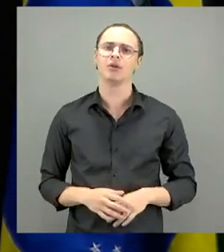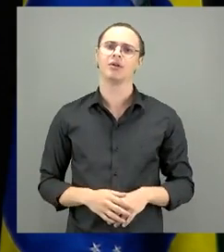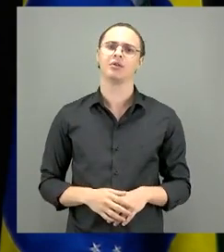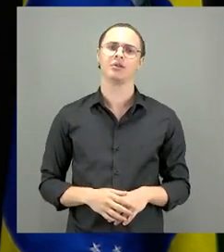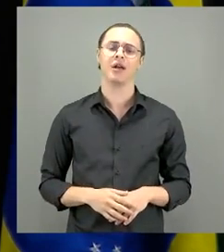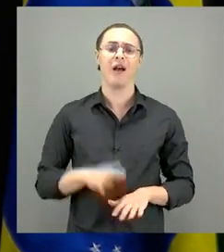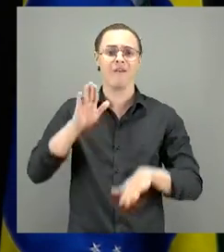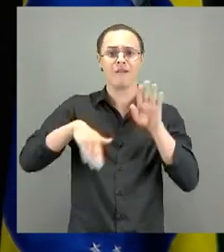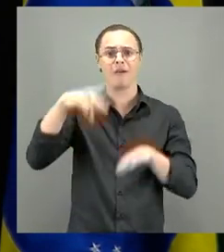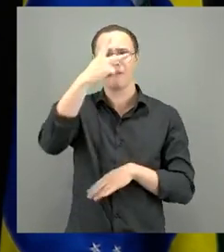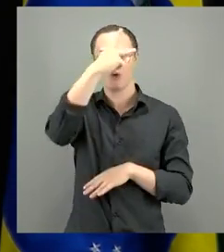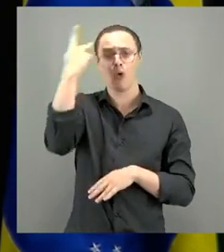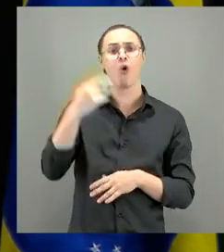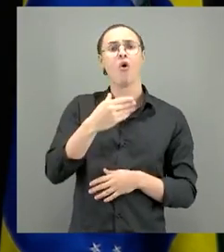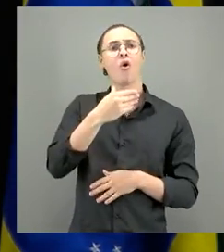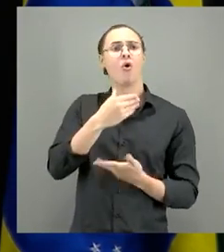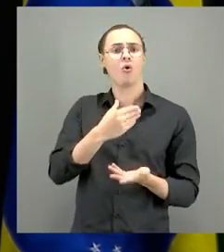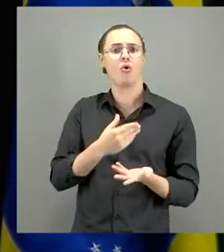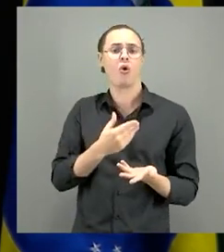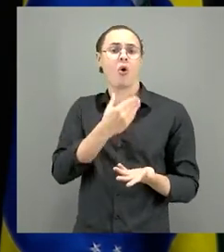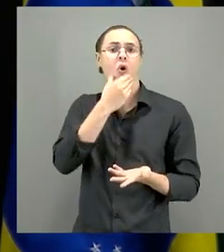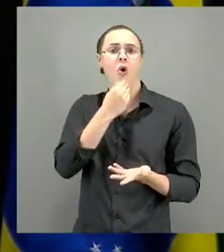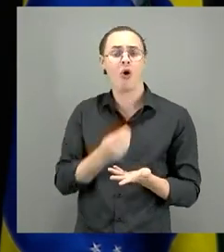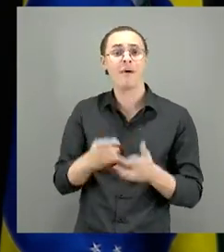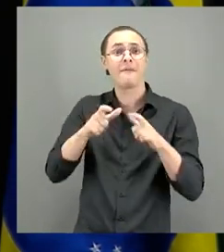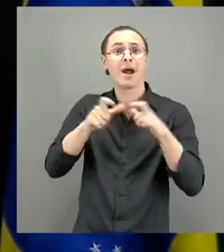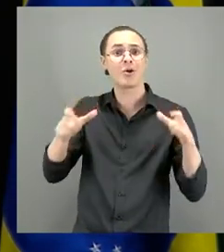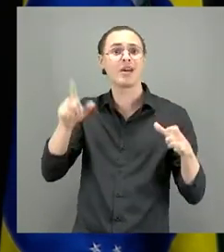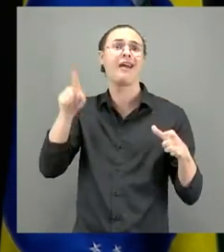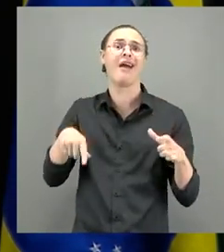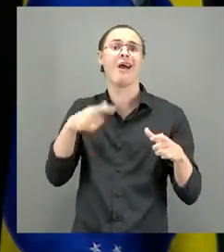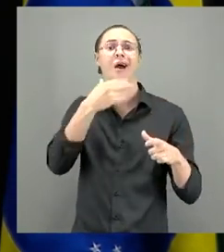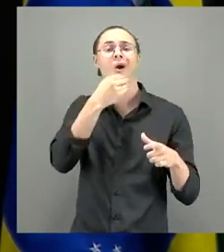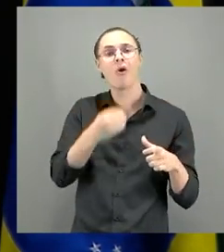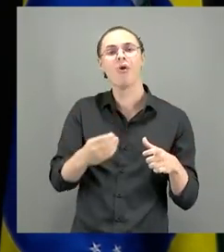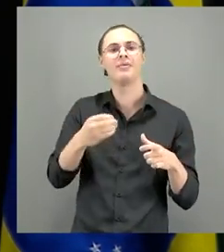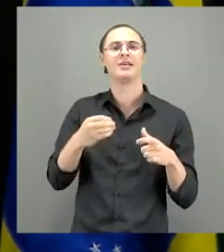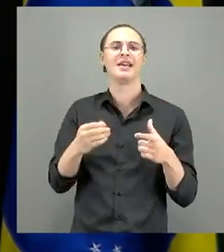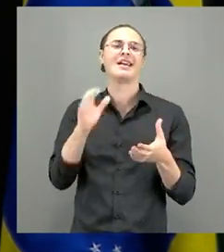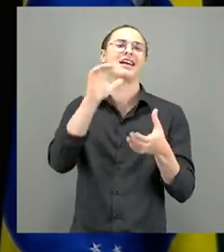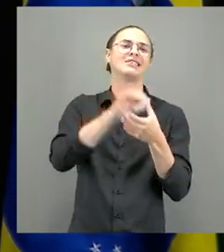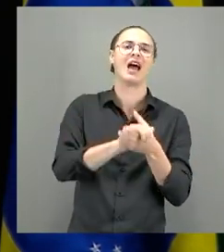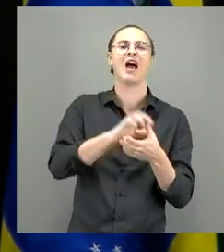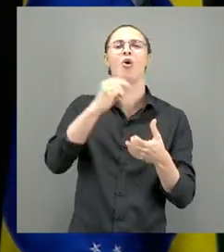os assassinos são companheiros ou ex-companheiros das vítimas. lá.